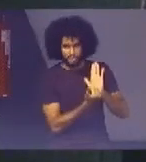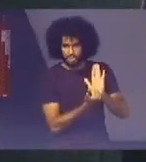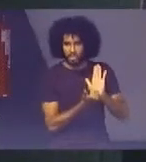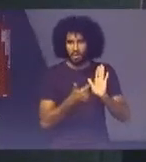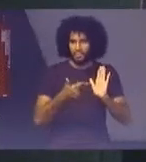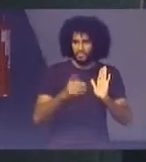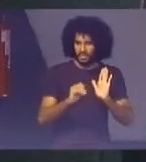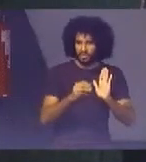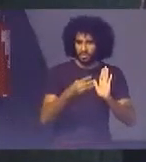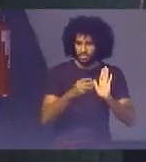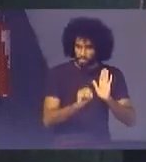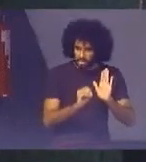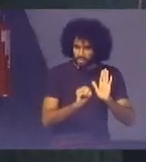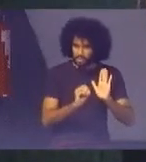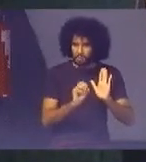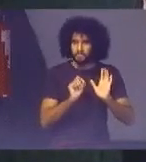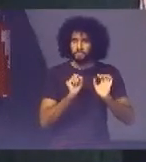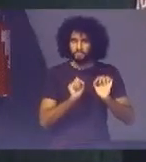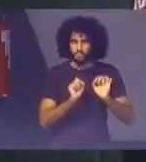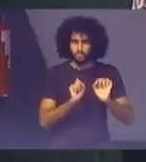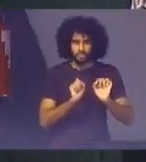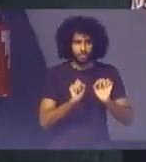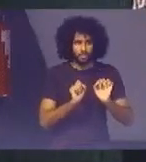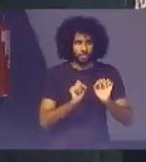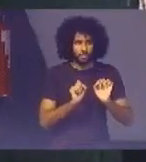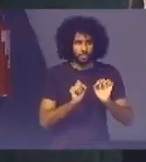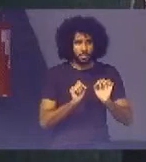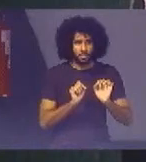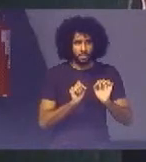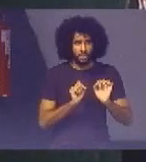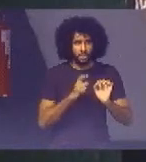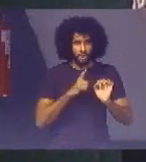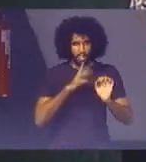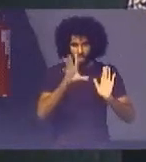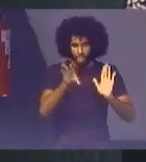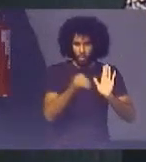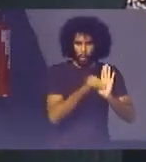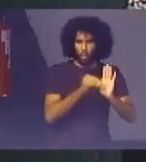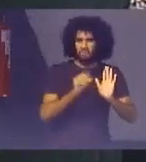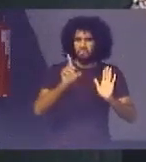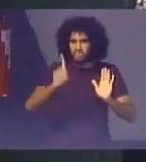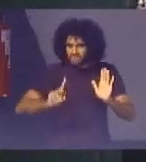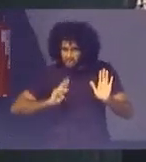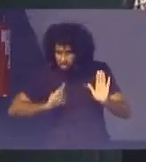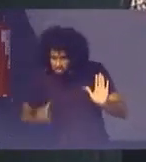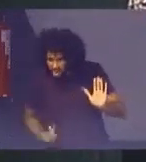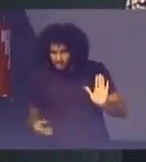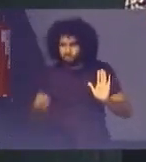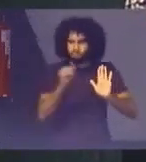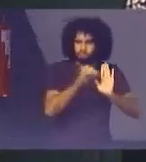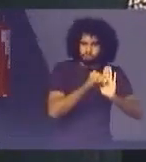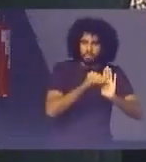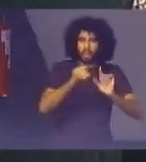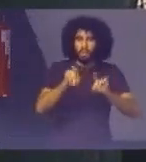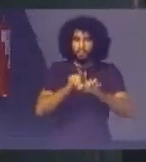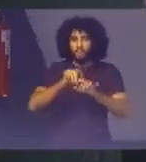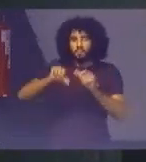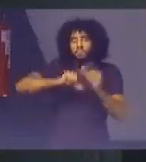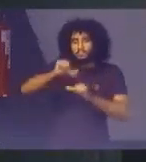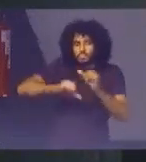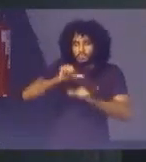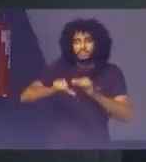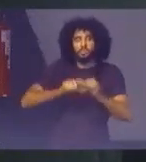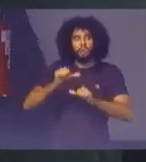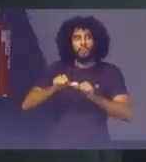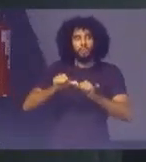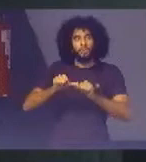Que por si só Ela Encampa Direitos humanos Transforma direitos humanos Num plano de